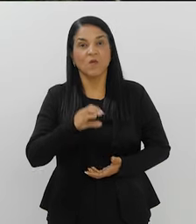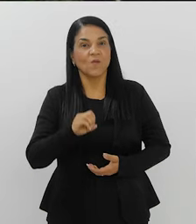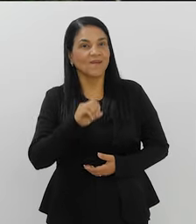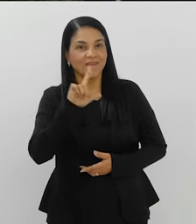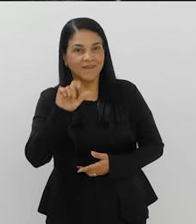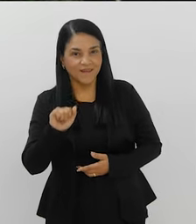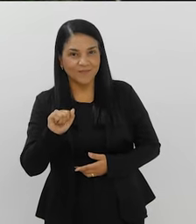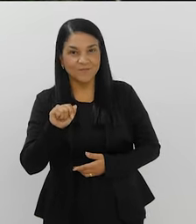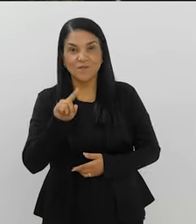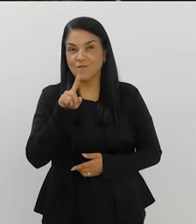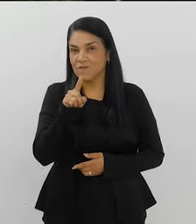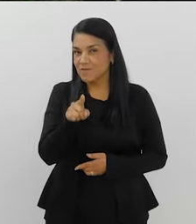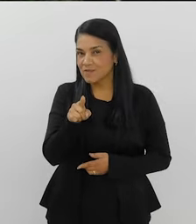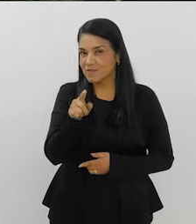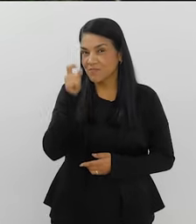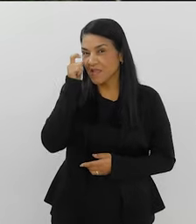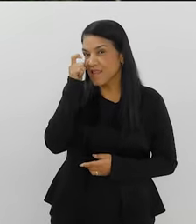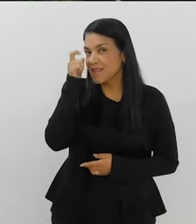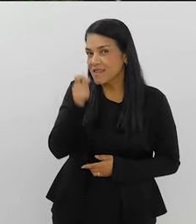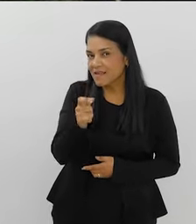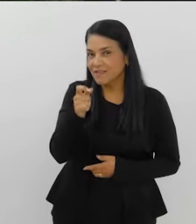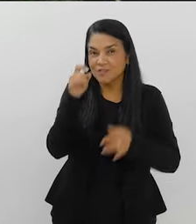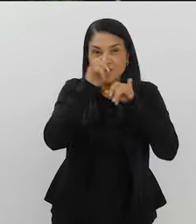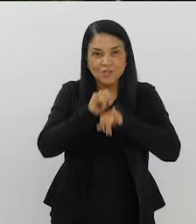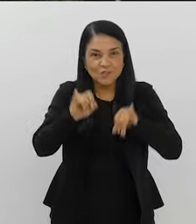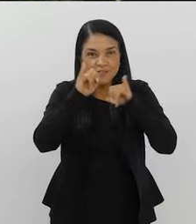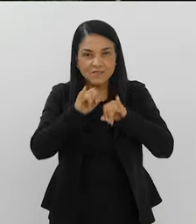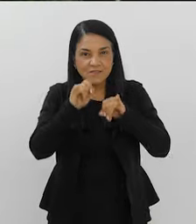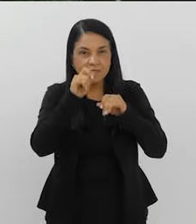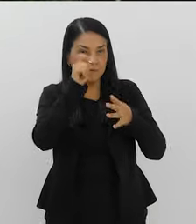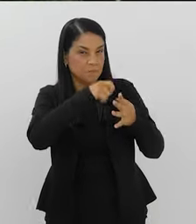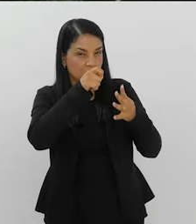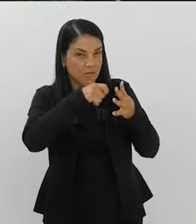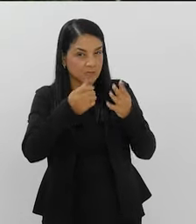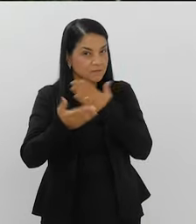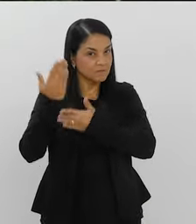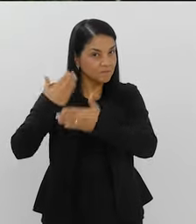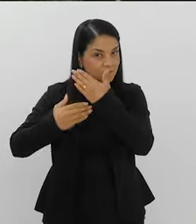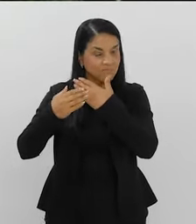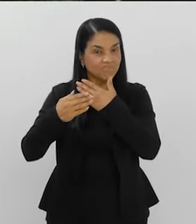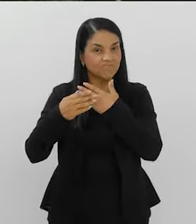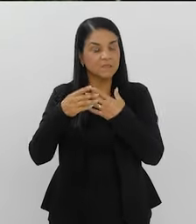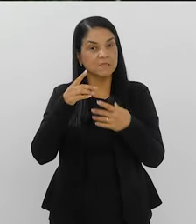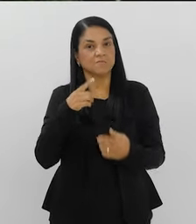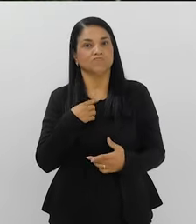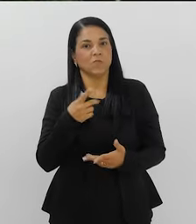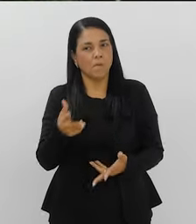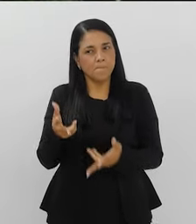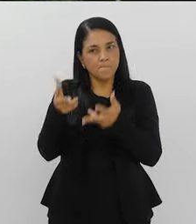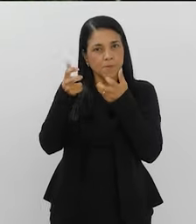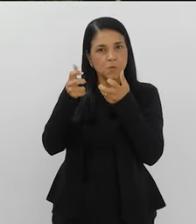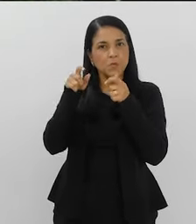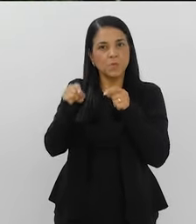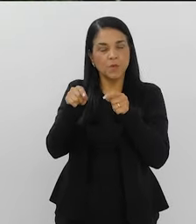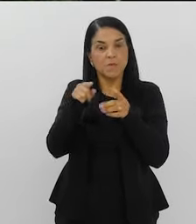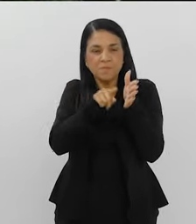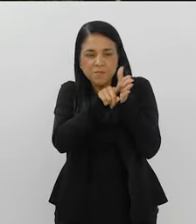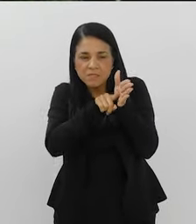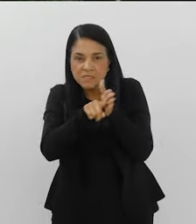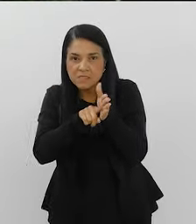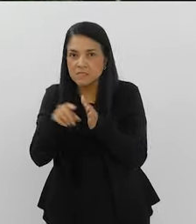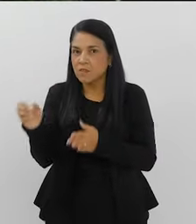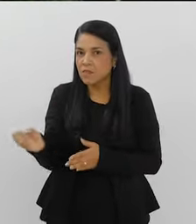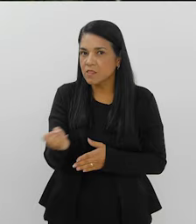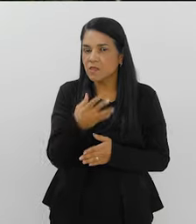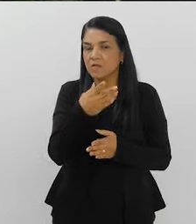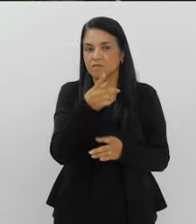Olá, se você esteve ligado nas notícias nos últimos meses, certamente se deparou com essa. Uma pesquisa inédita